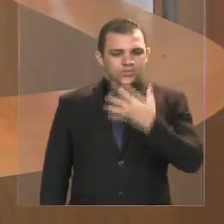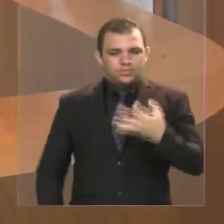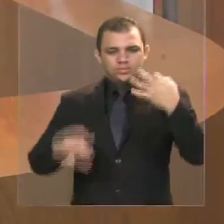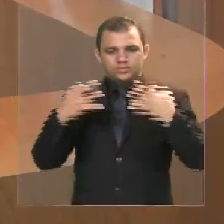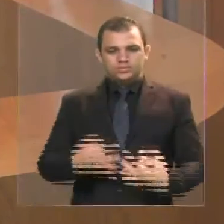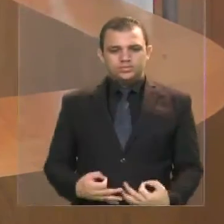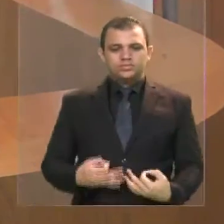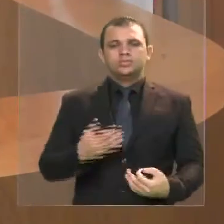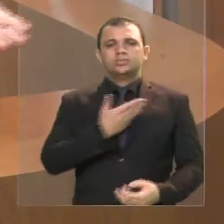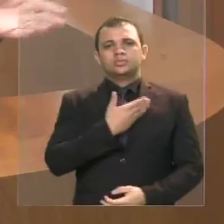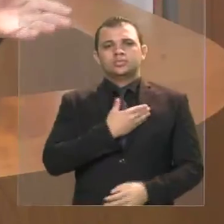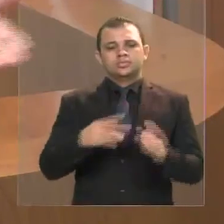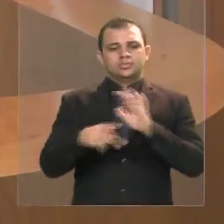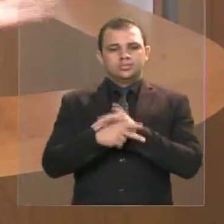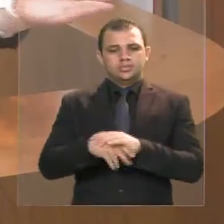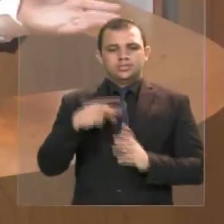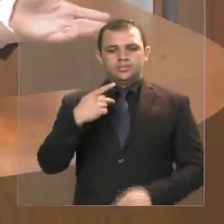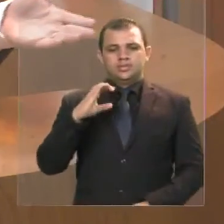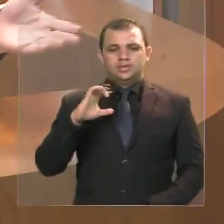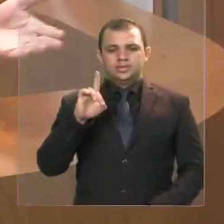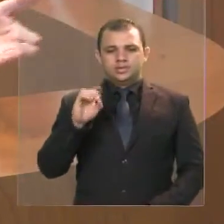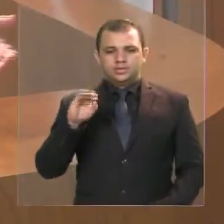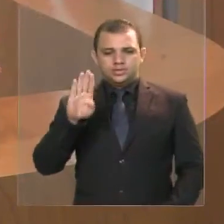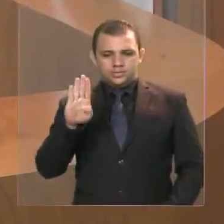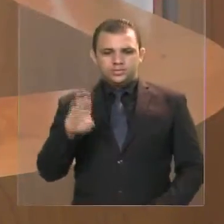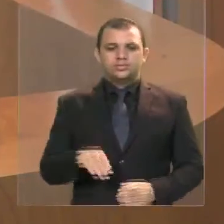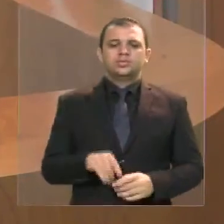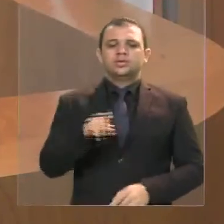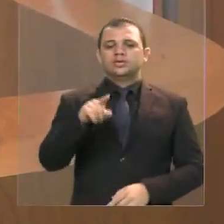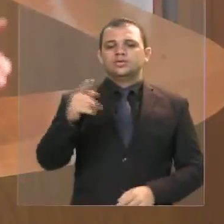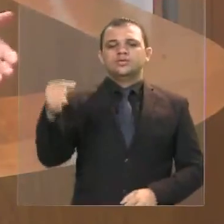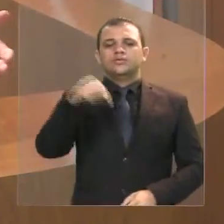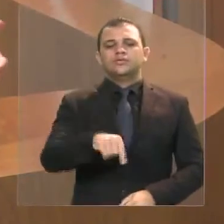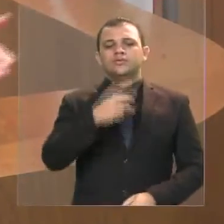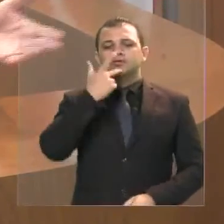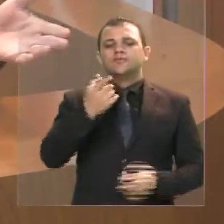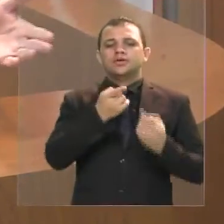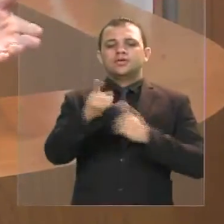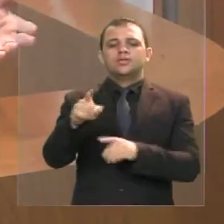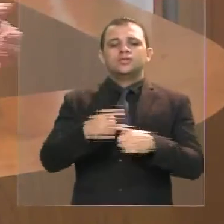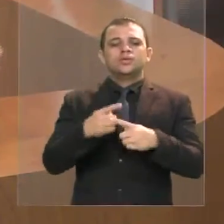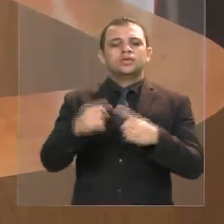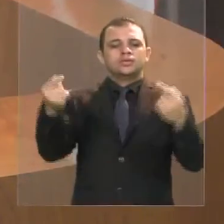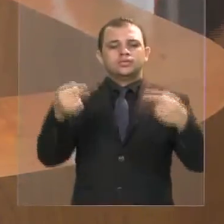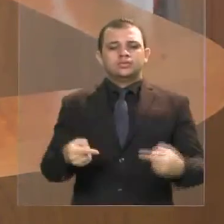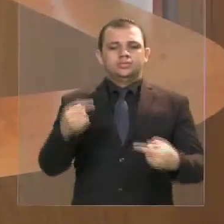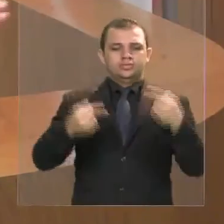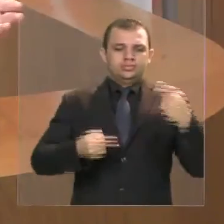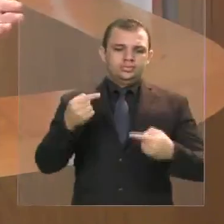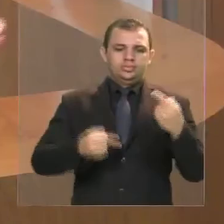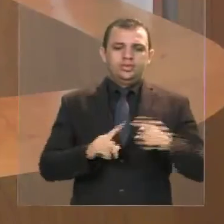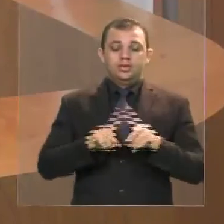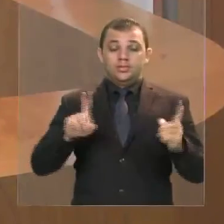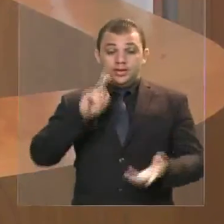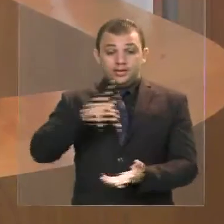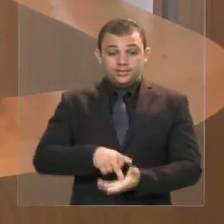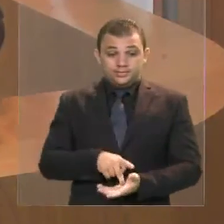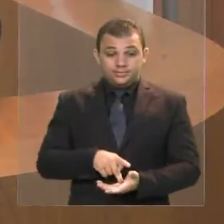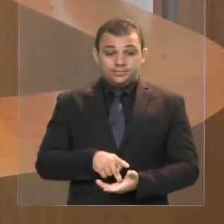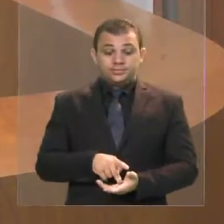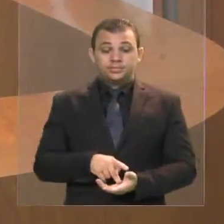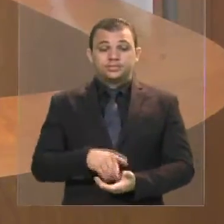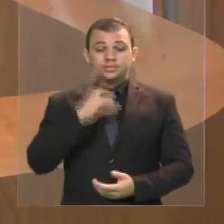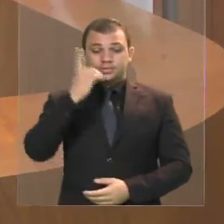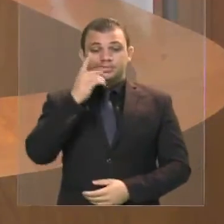claro, vem para cá para falar mal dele, porque ele é seu adversário político. Mas, a verdade, na realidade, verdade,